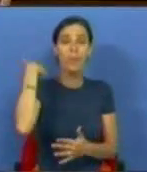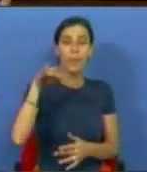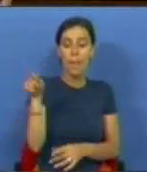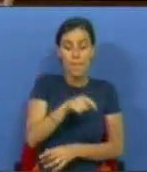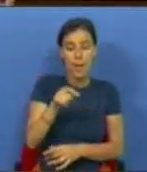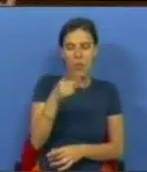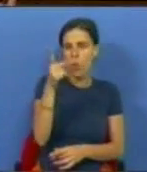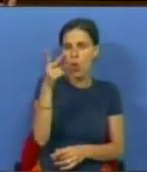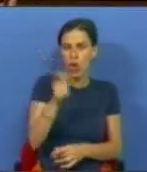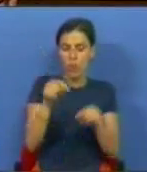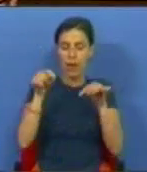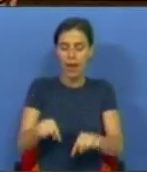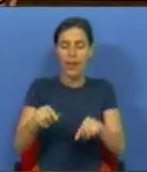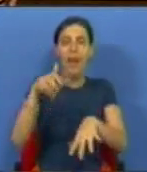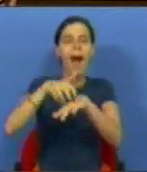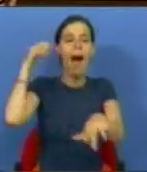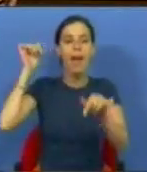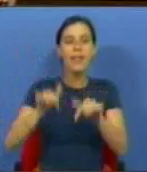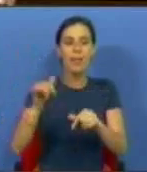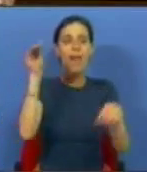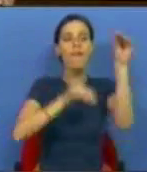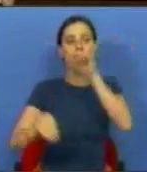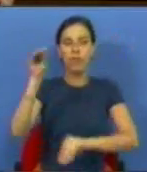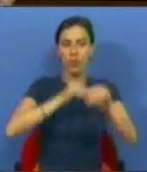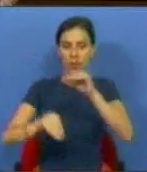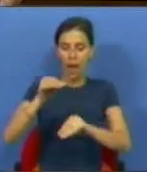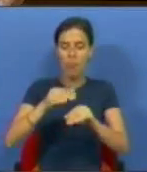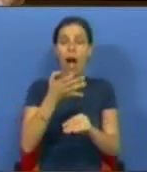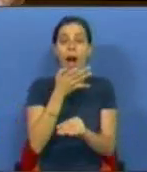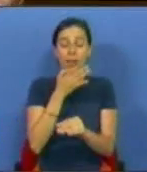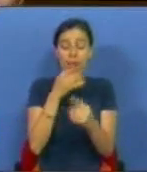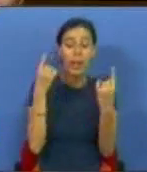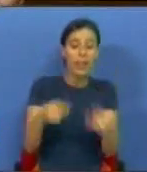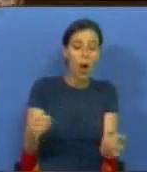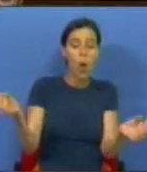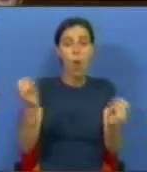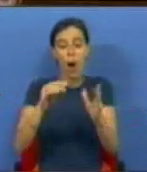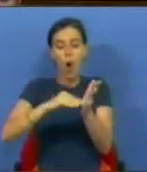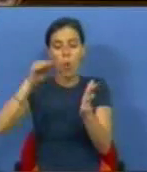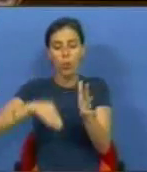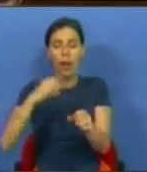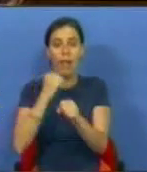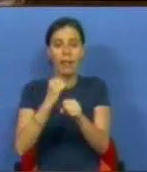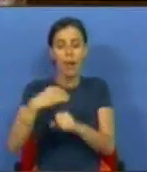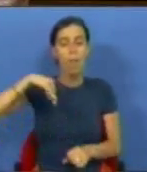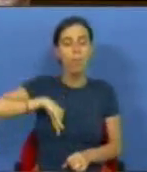meses, há um ou dois meses aqui nesta Assembleia, votamos a existência ou não de um contrato de trabalho para os bolseiros, o